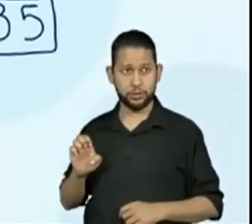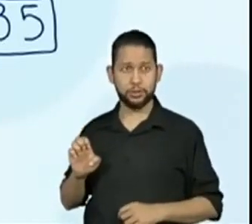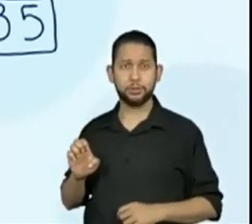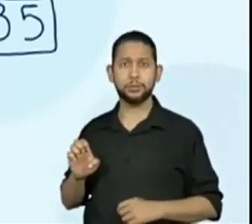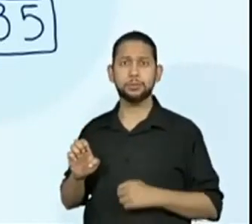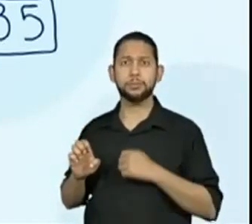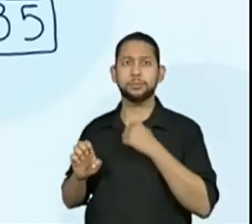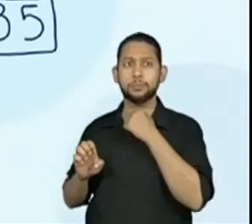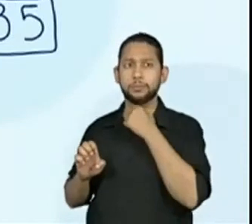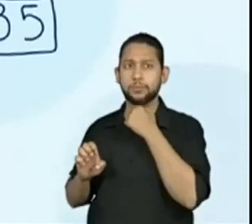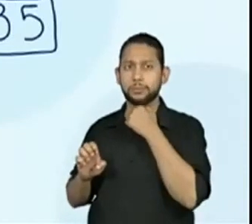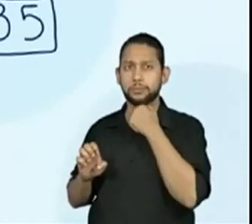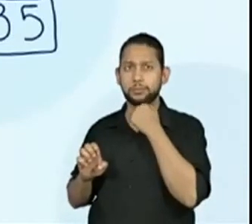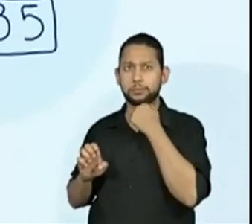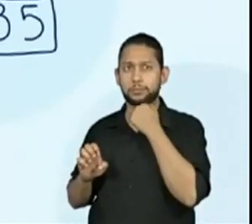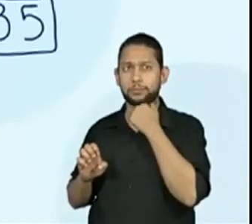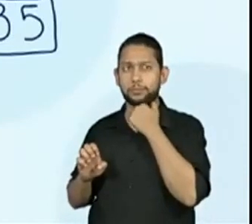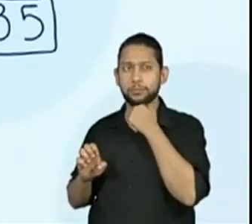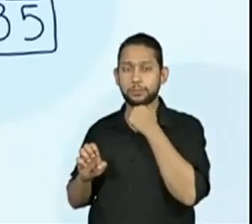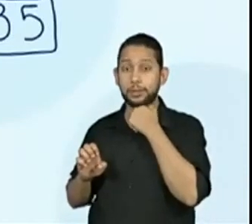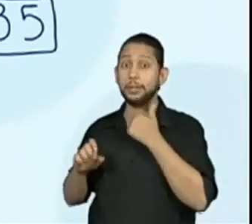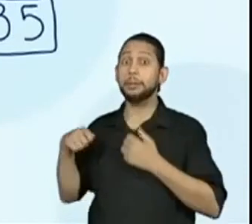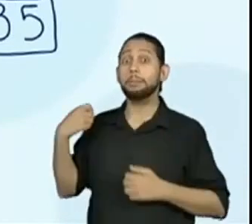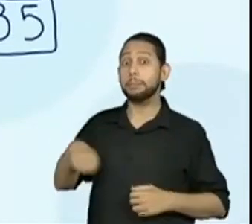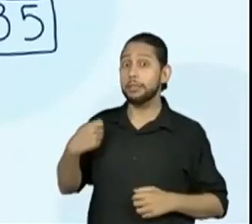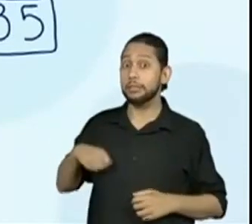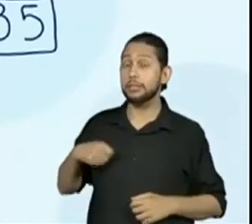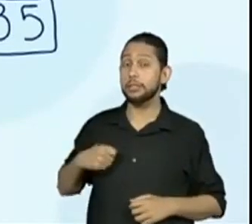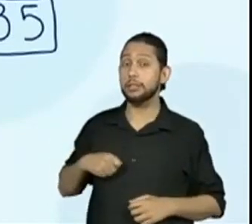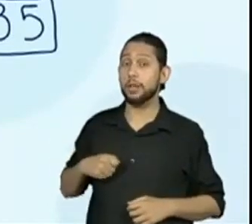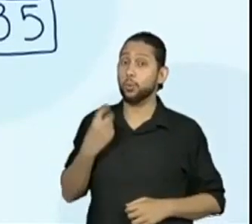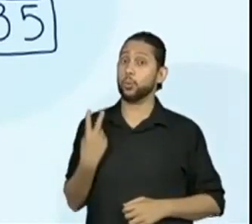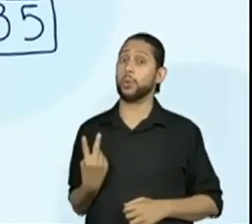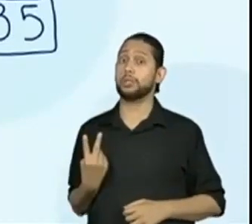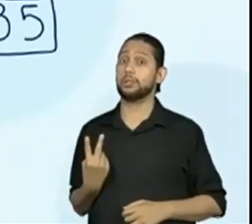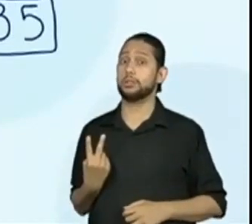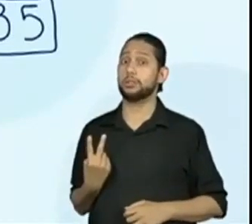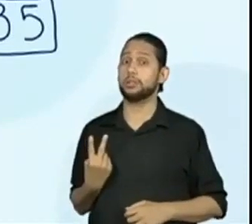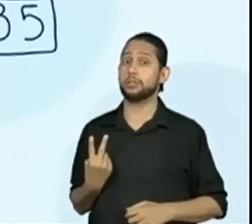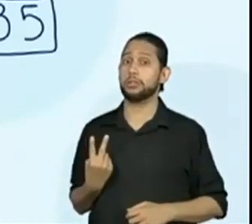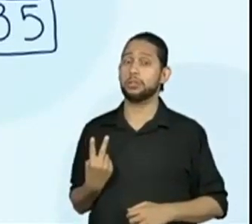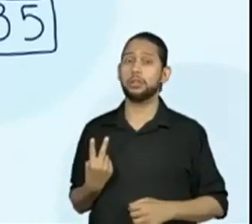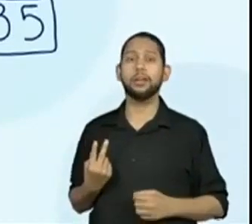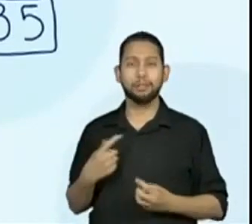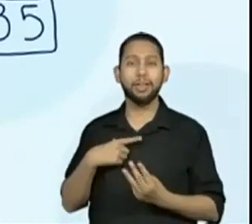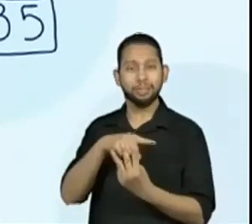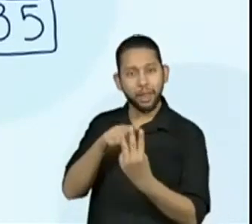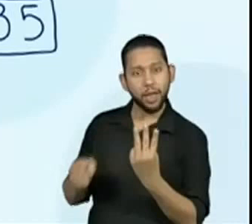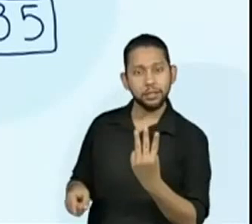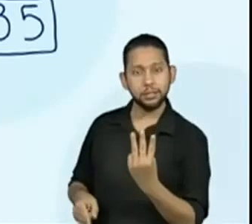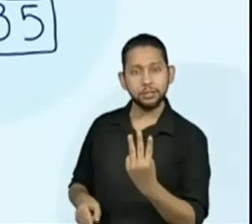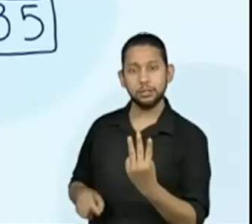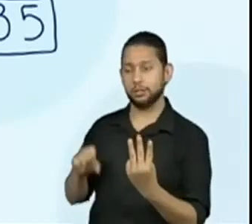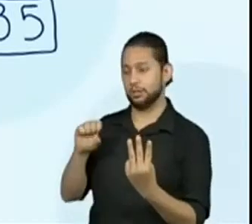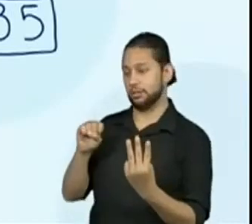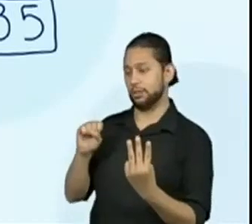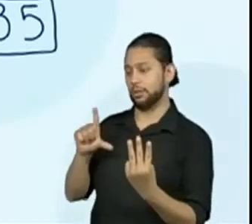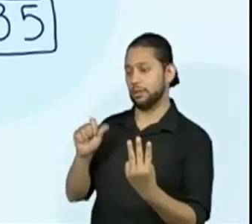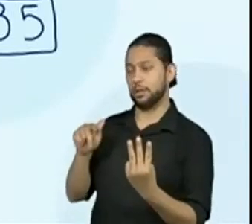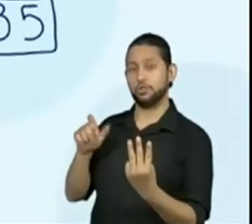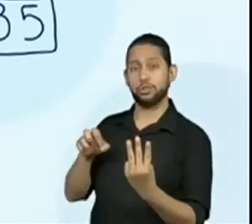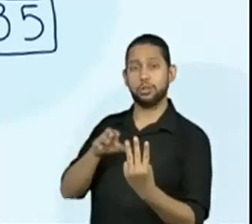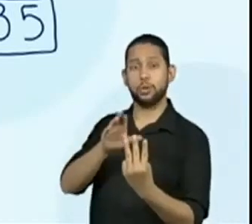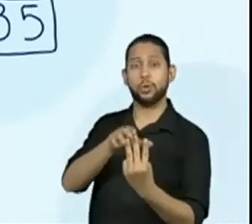Solange. Tem que receber duas partes. Então, 2 vezes 35.